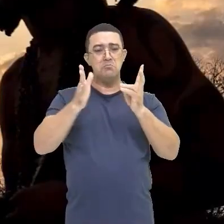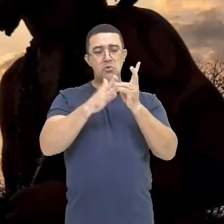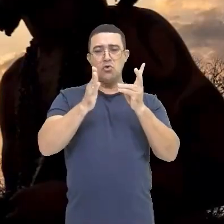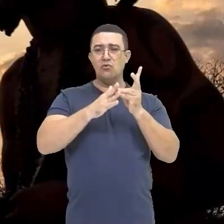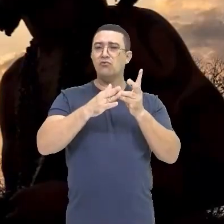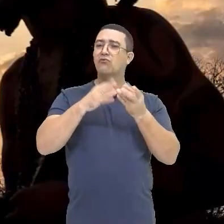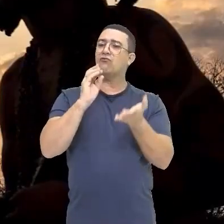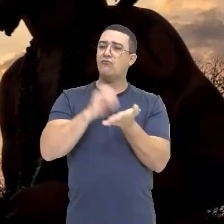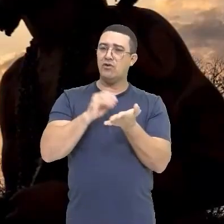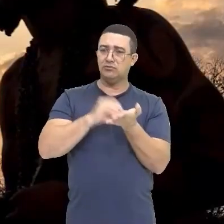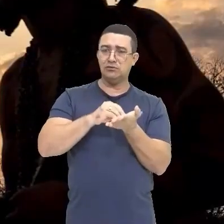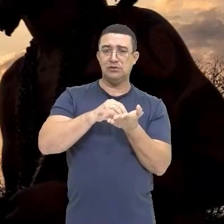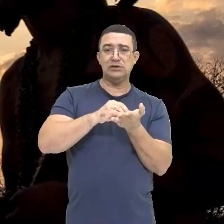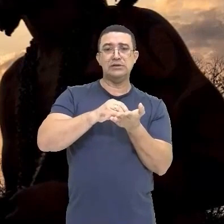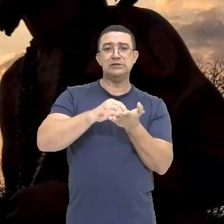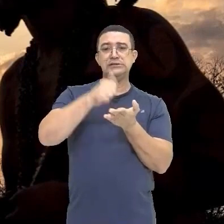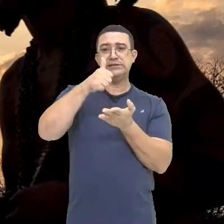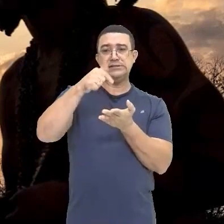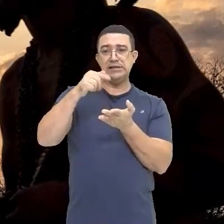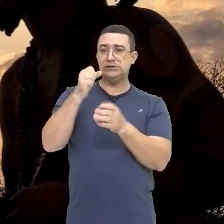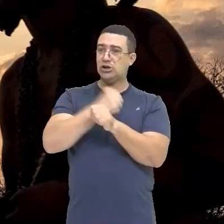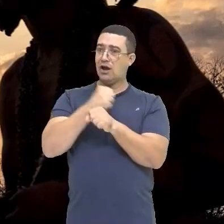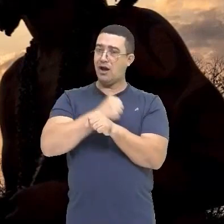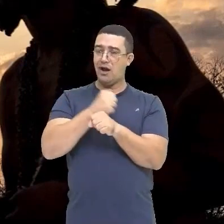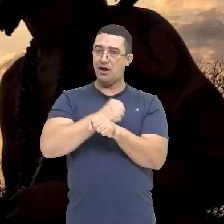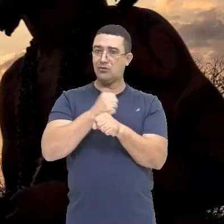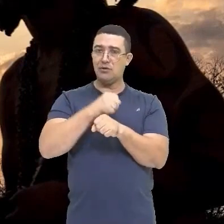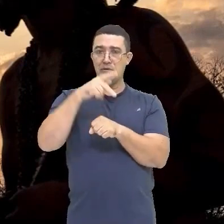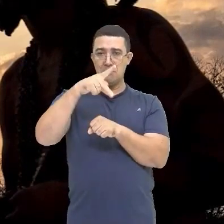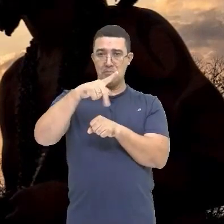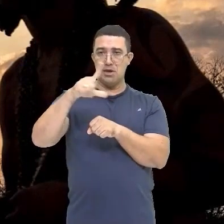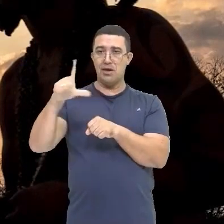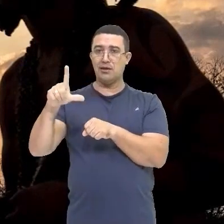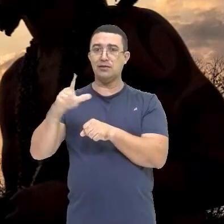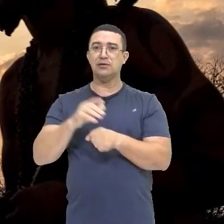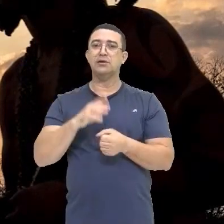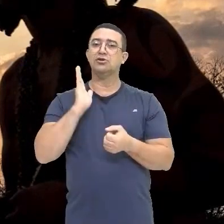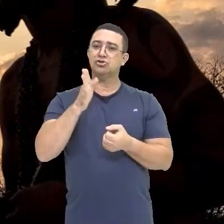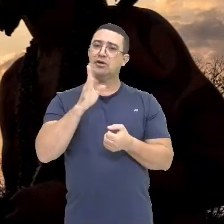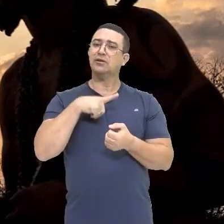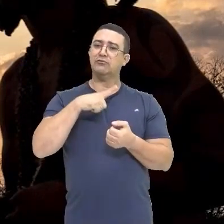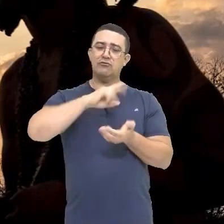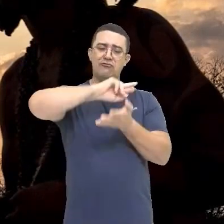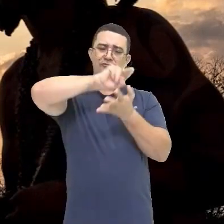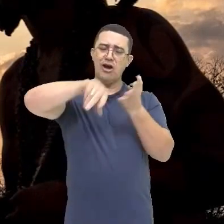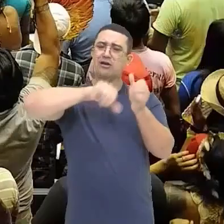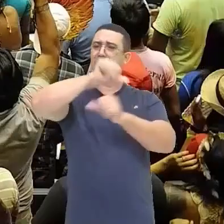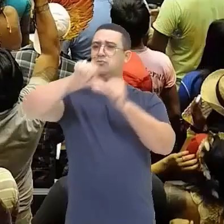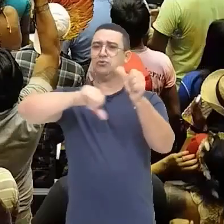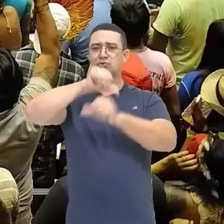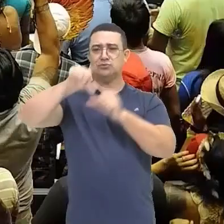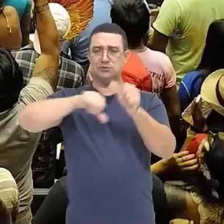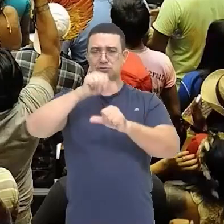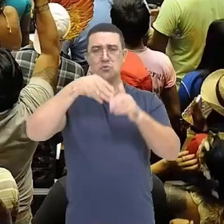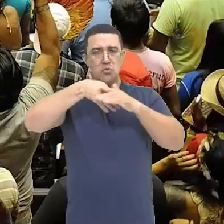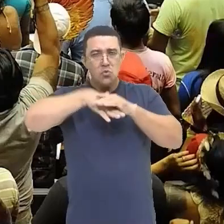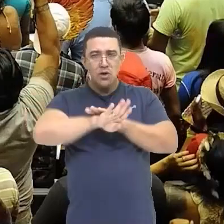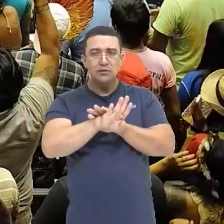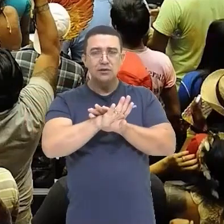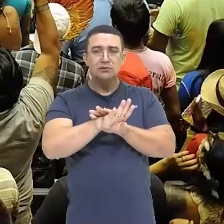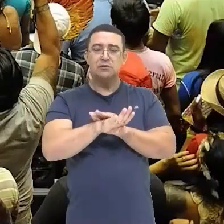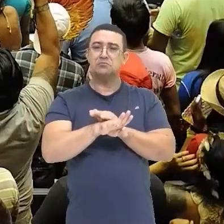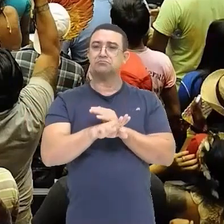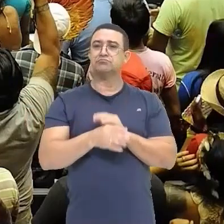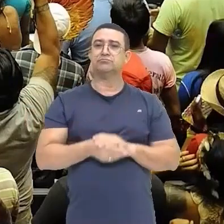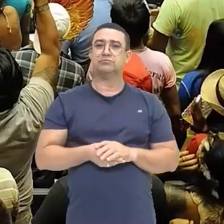490 Já tem 17 anos Desde a sua concepção E já recebeu Diversas modificações E arquivamentos Algo não muito inusitado